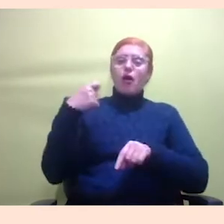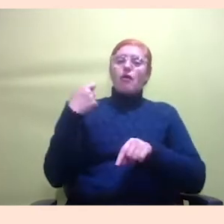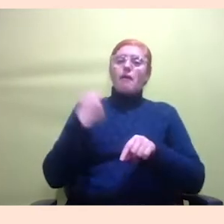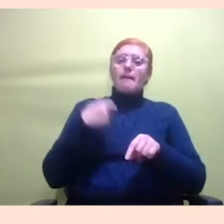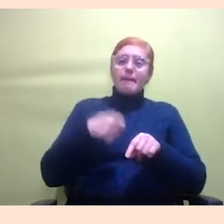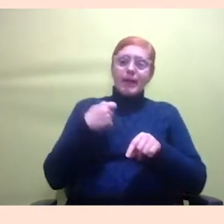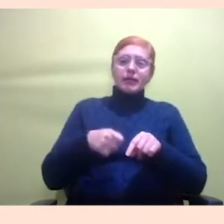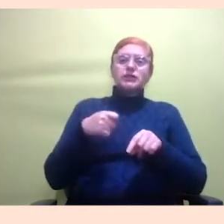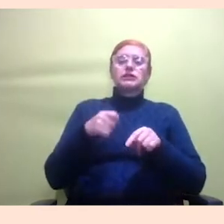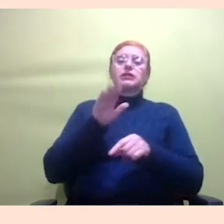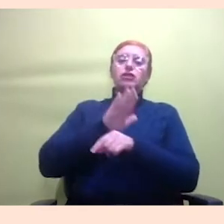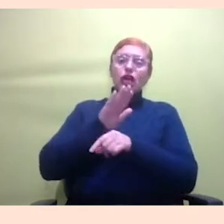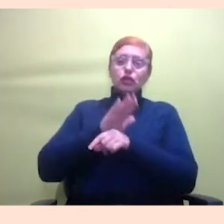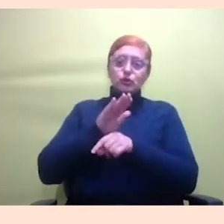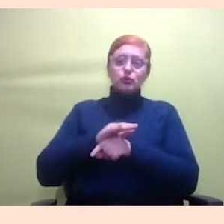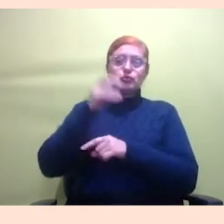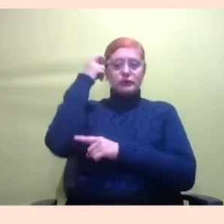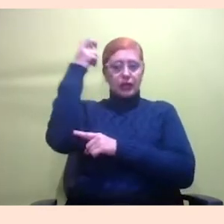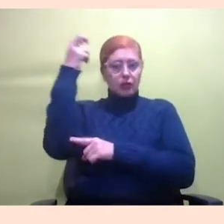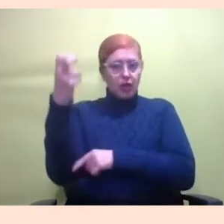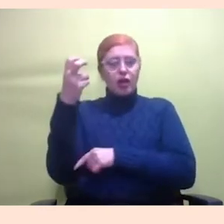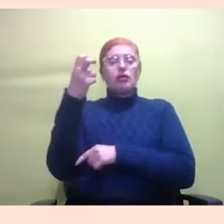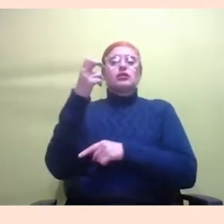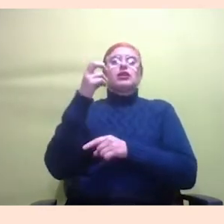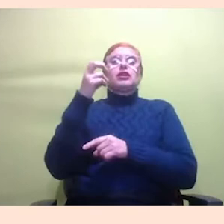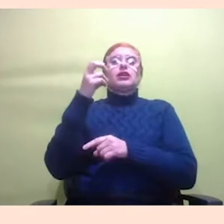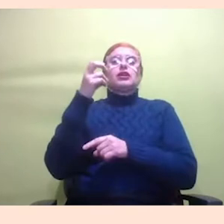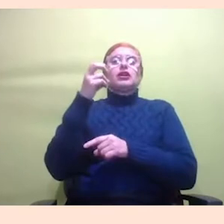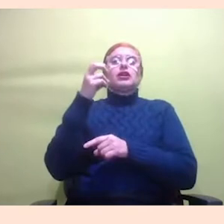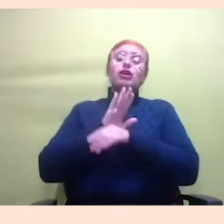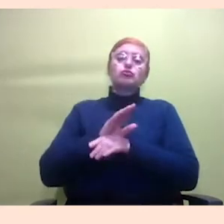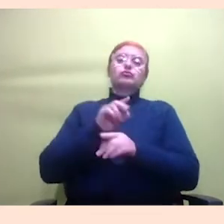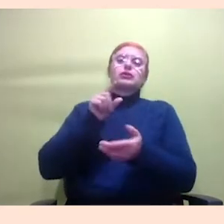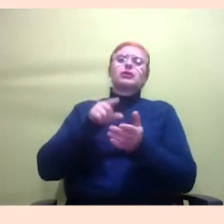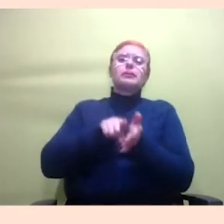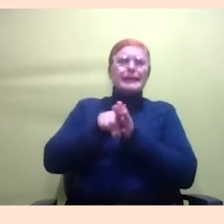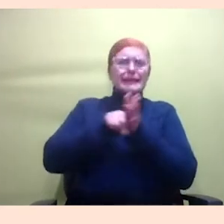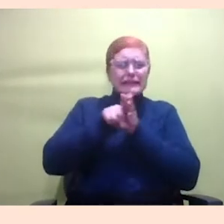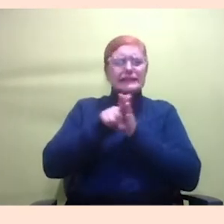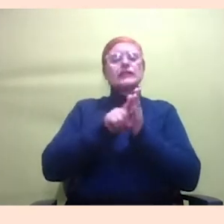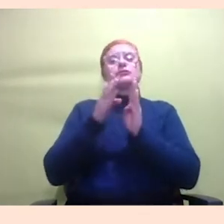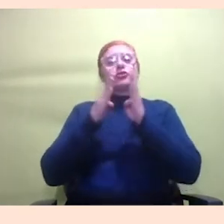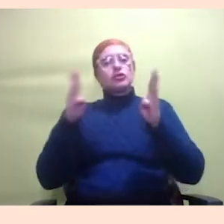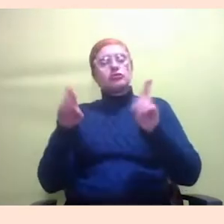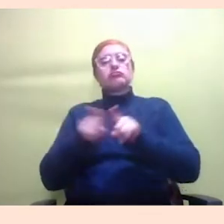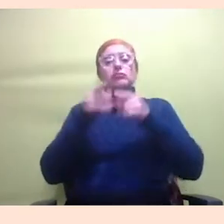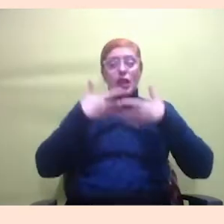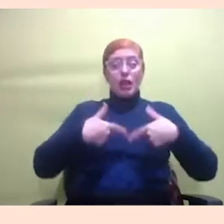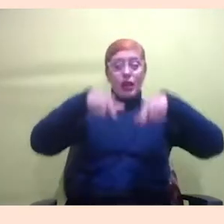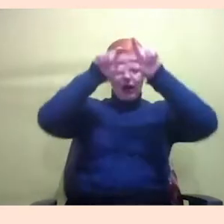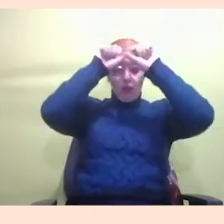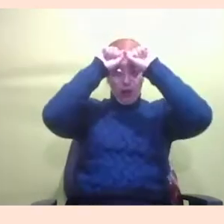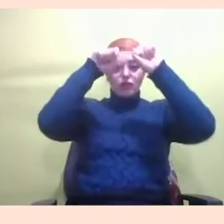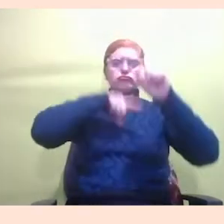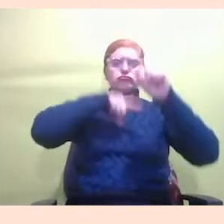e a gente ajuda encontrando a bibliografia, a gente ajuda adequando a linguagem para que essas pessoas consigam acesso a esses lugares.